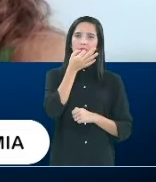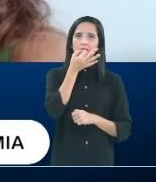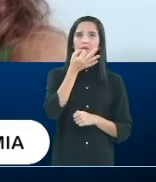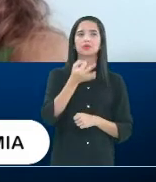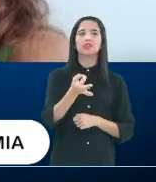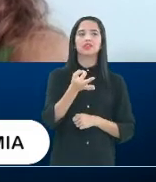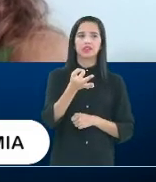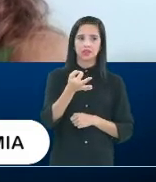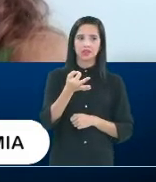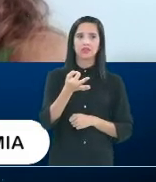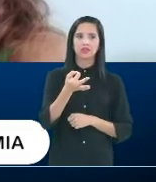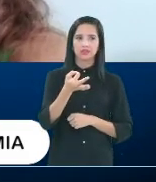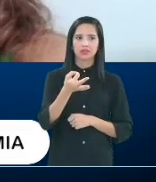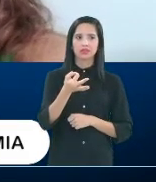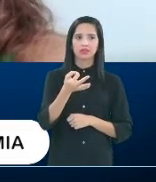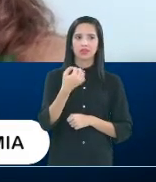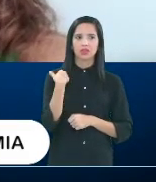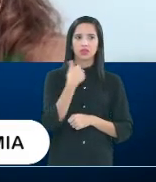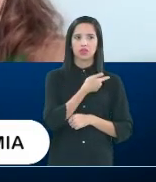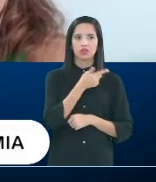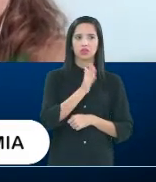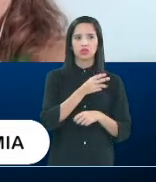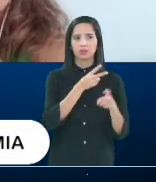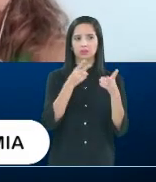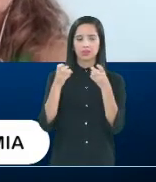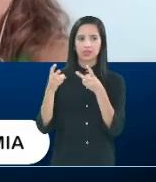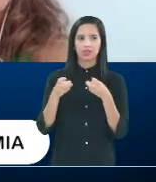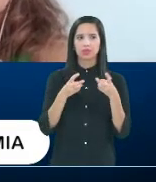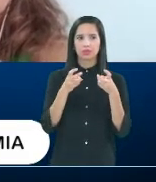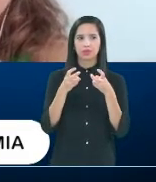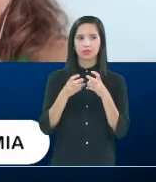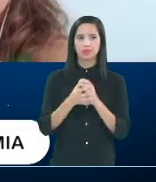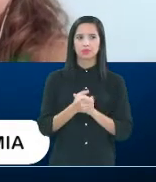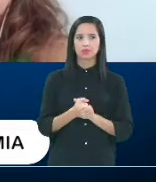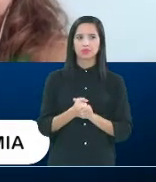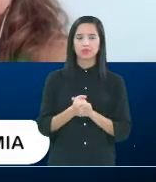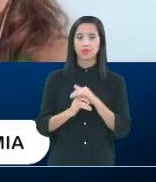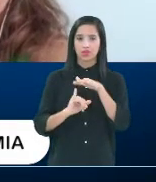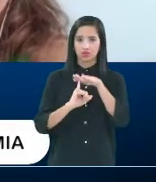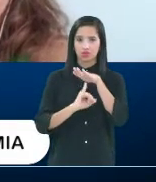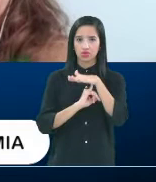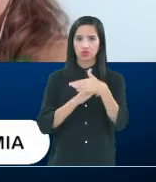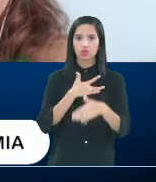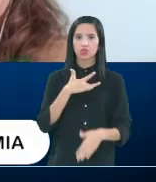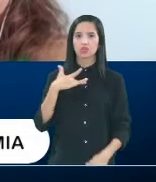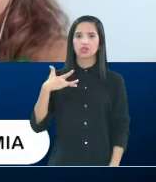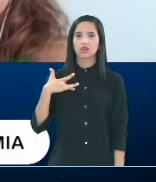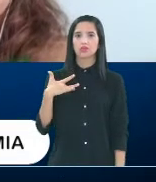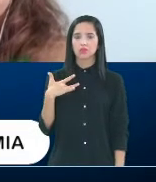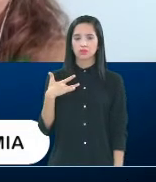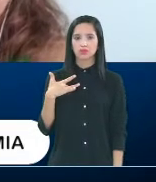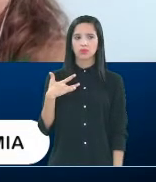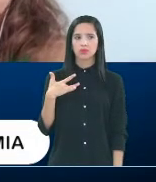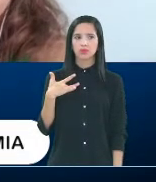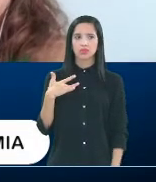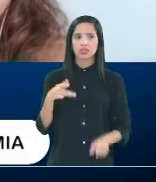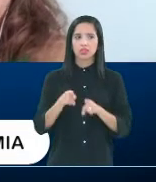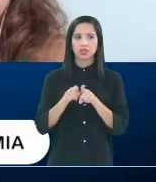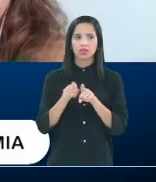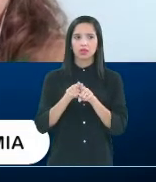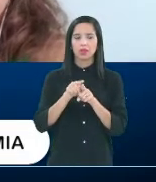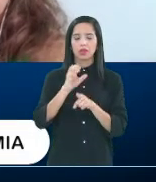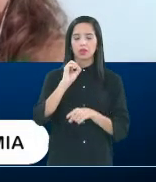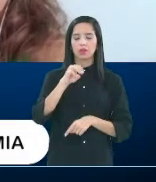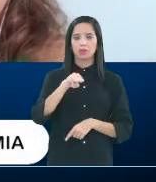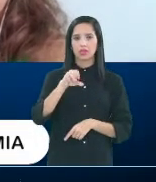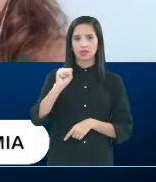Dentro daquilo que a gente tem visto. As entidades de saúde, né? Inclusive, a Organização Mundial